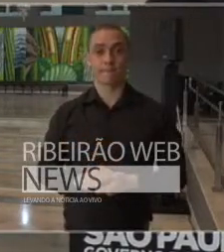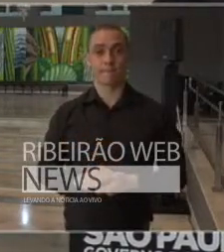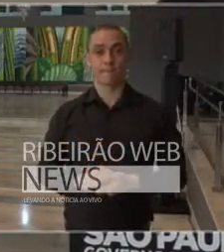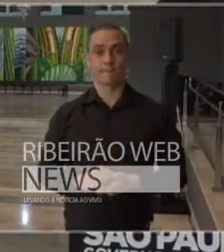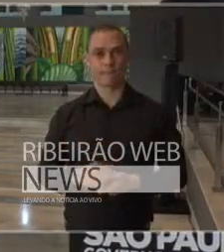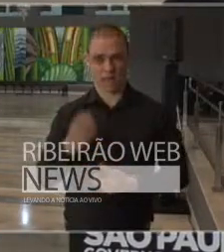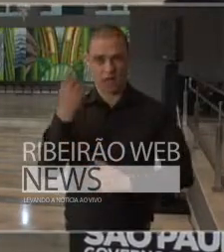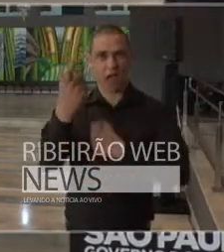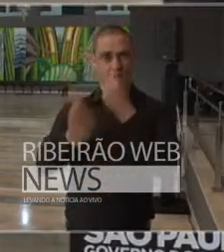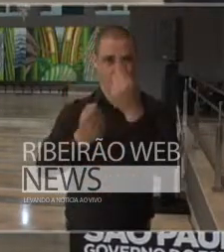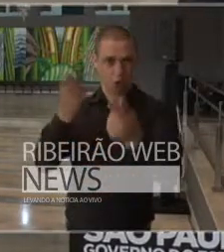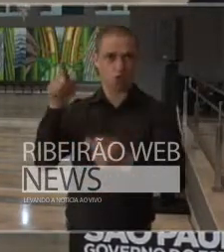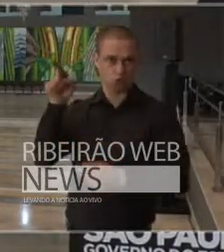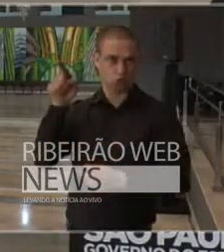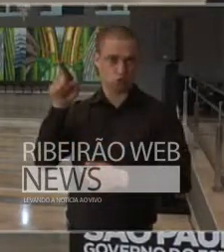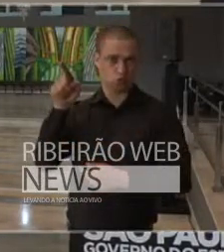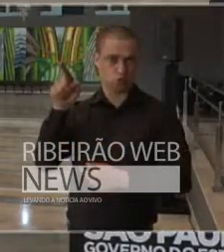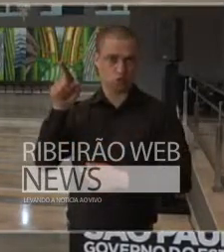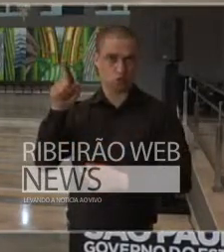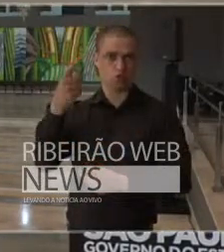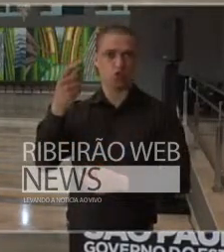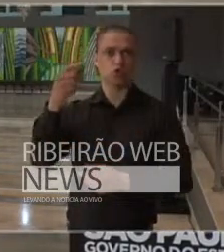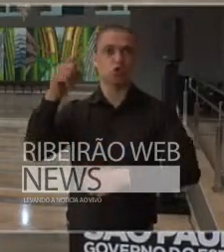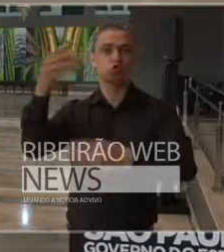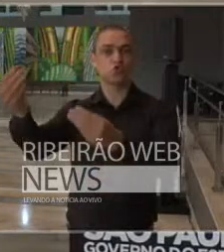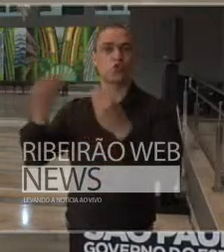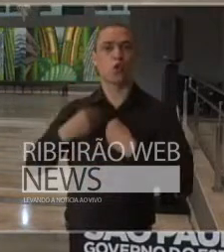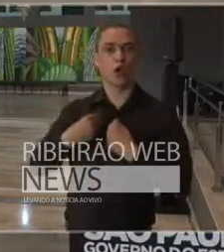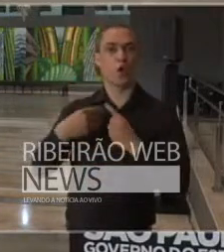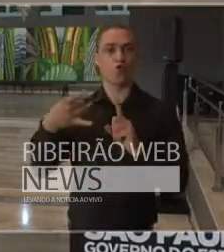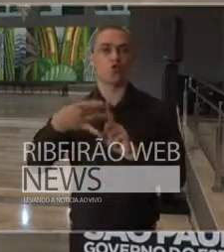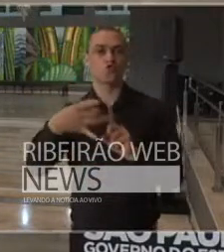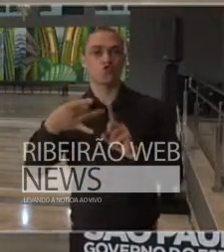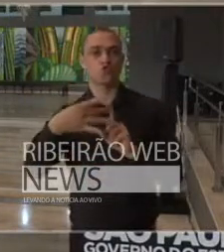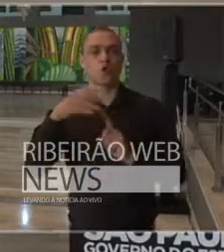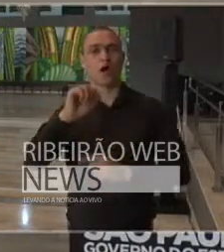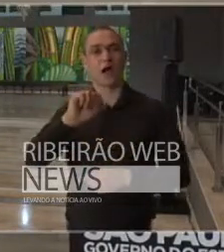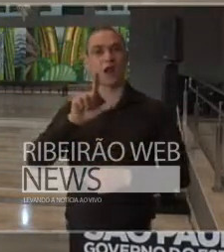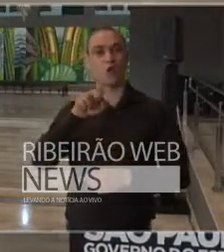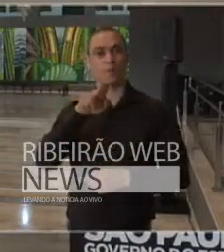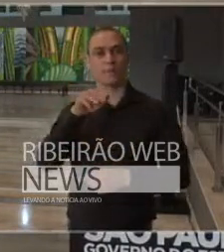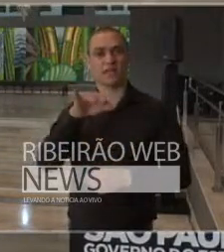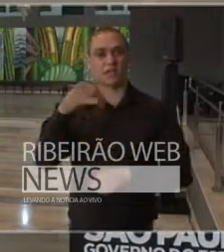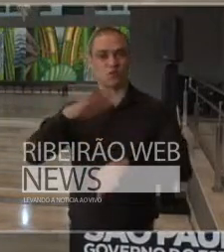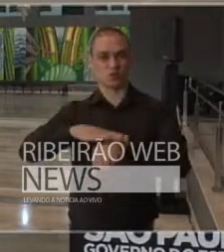algumas que doaram alumínio, outras que doaram